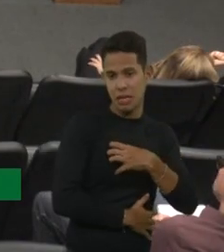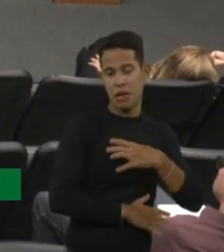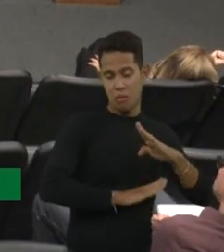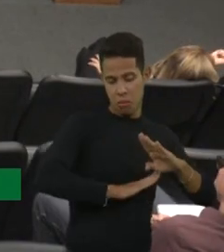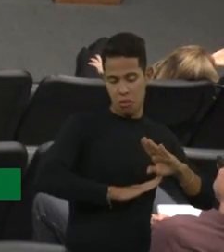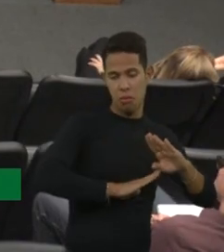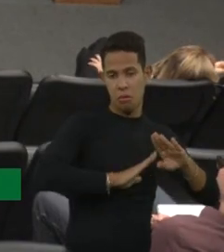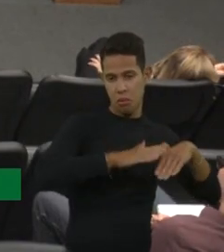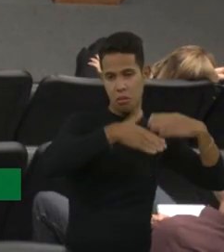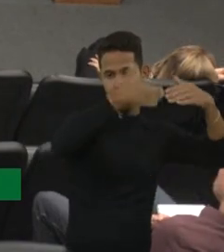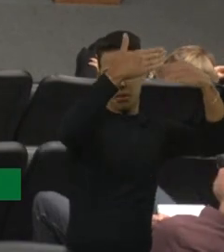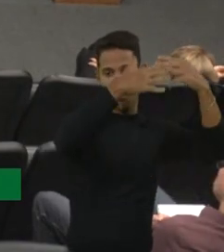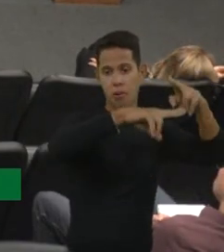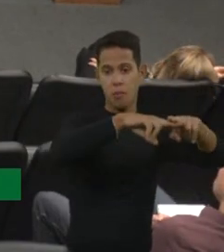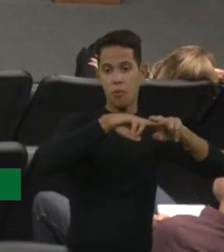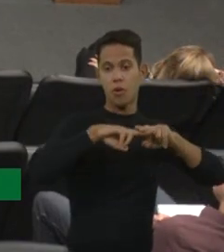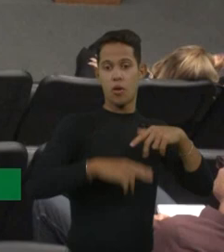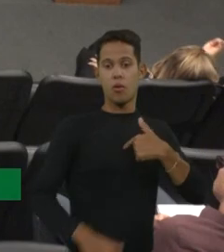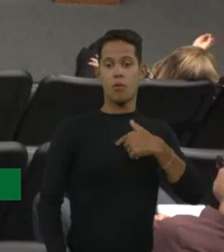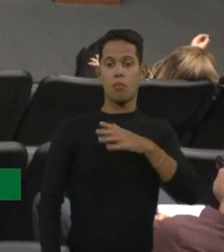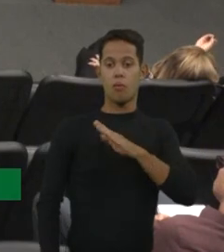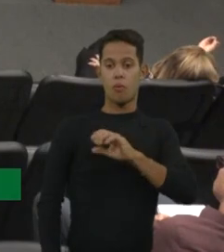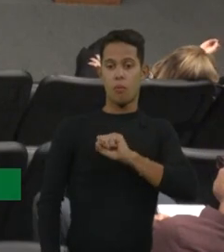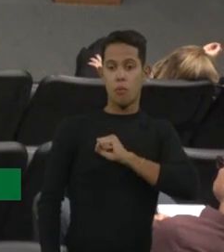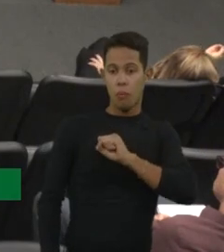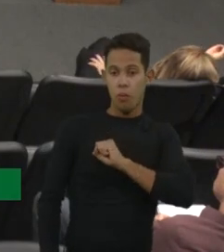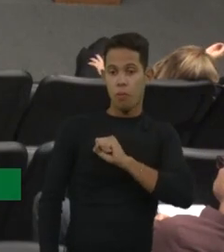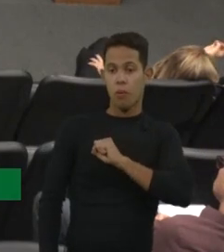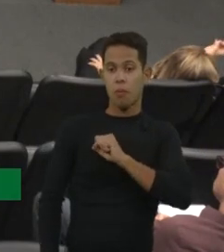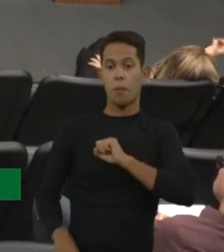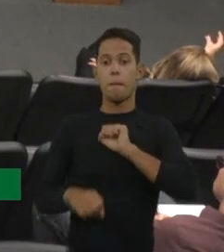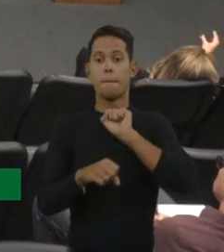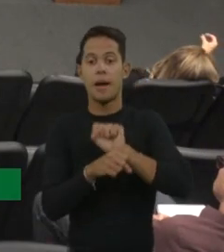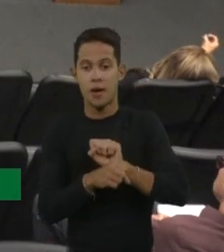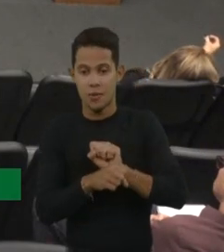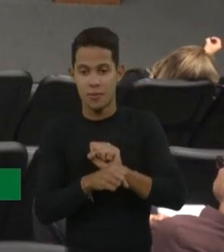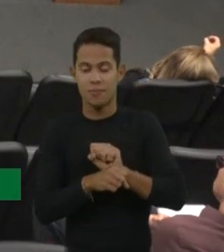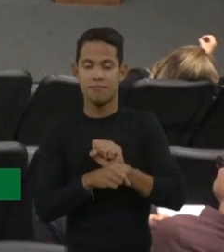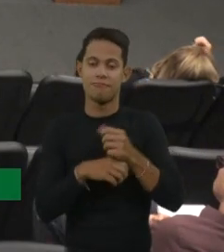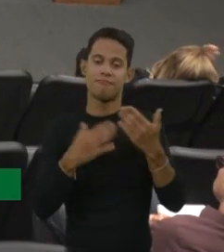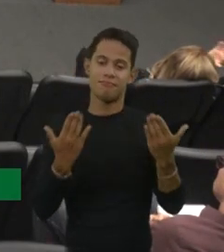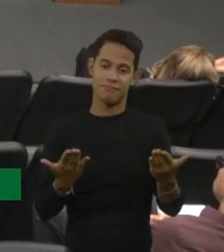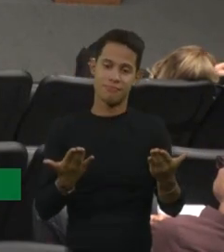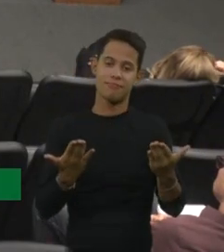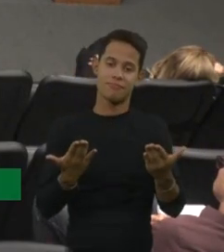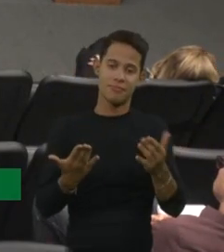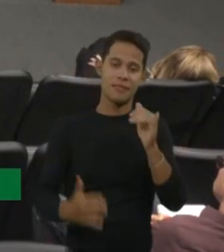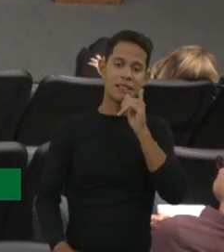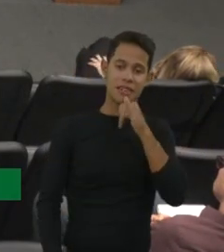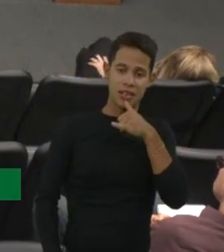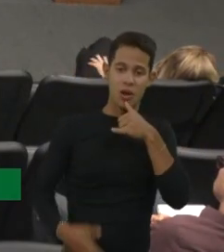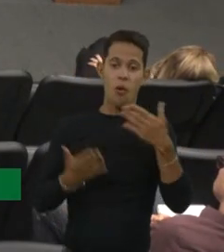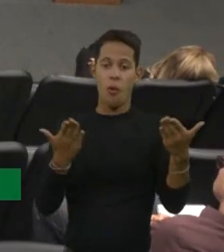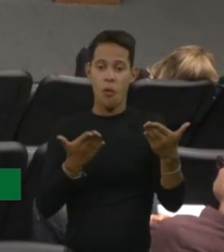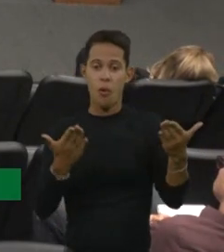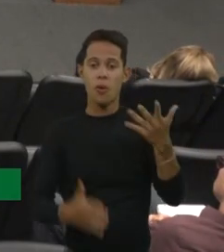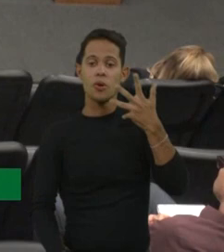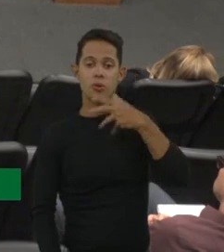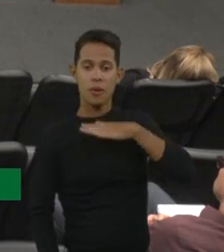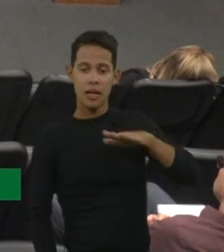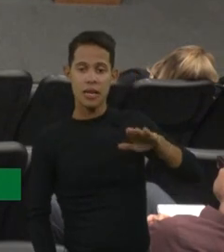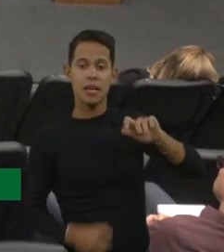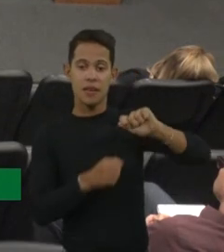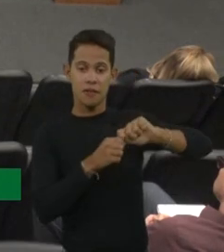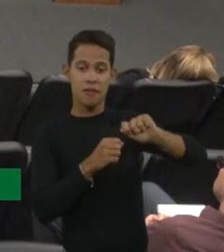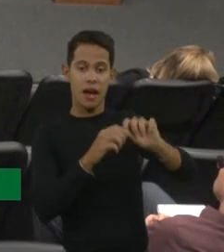acabou fazendo uma parada cardiorrespiratória em casa. Então, infelizmente, né, então, ele é uma criança que hoje ele faz tratamento,